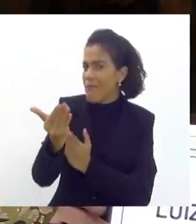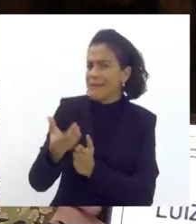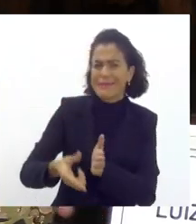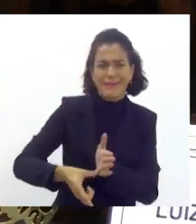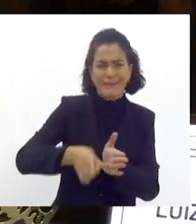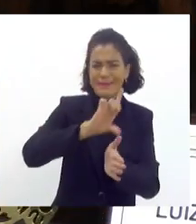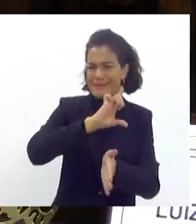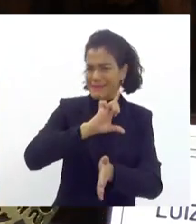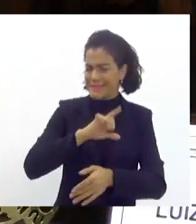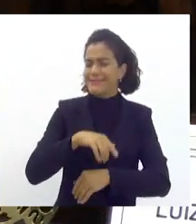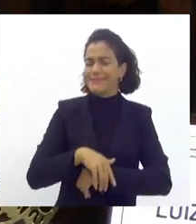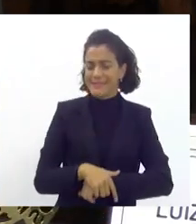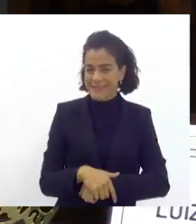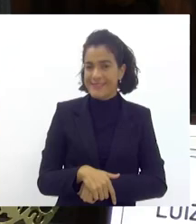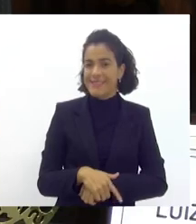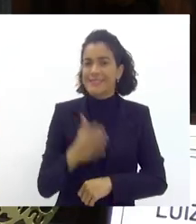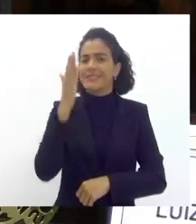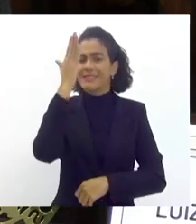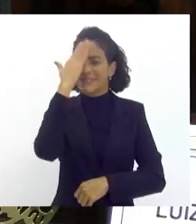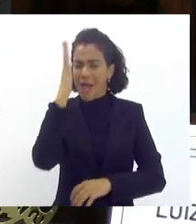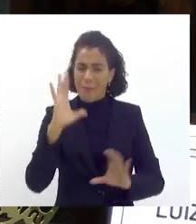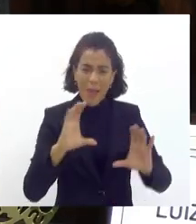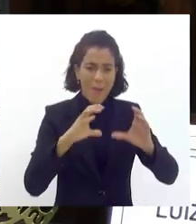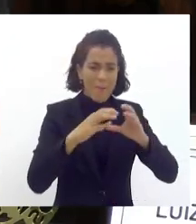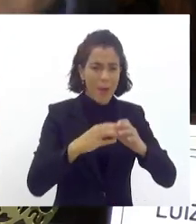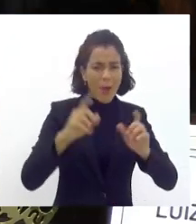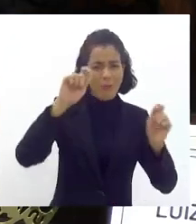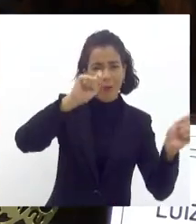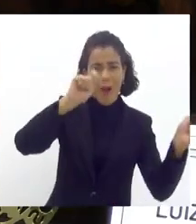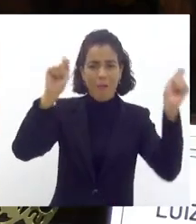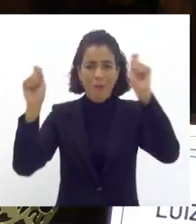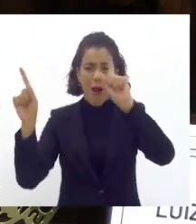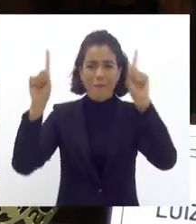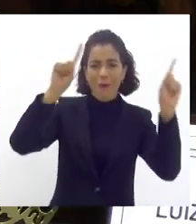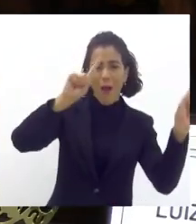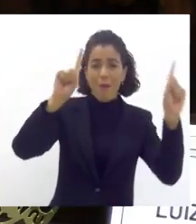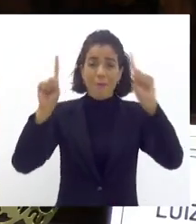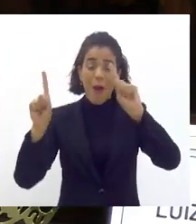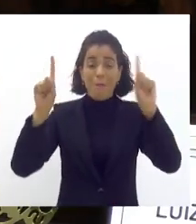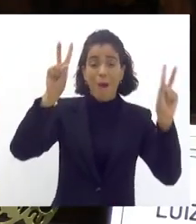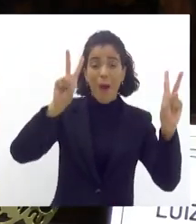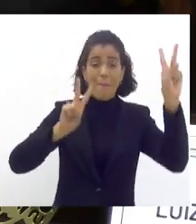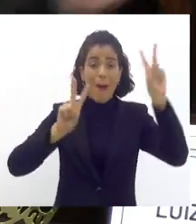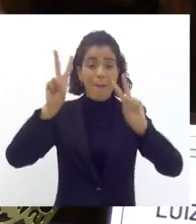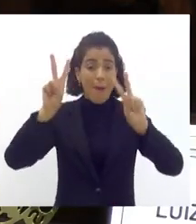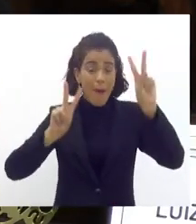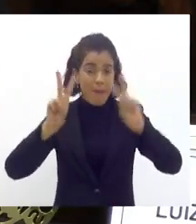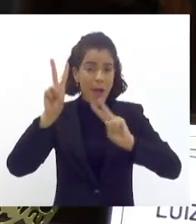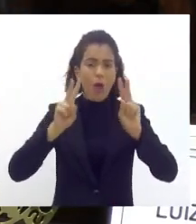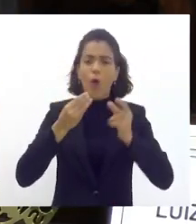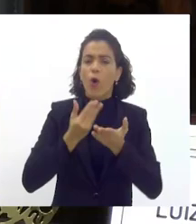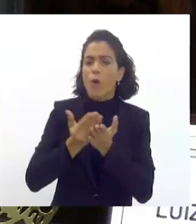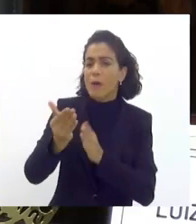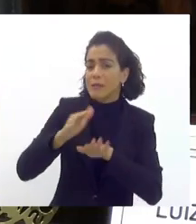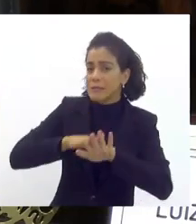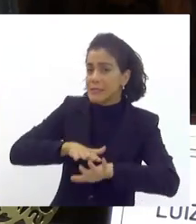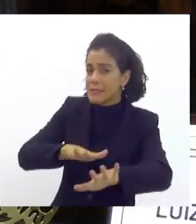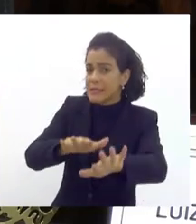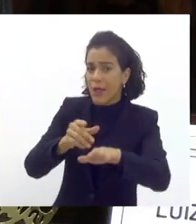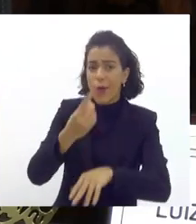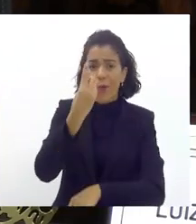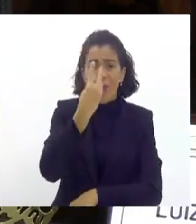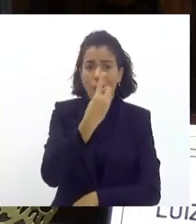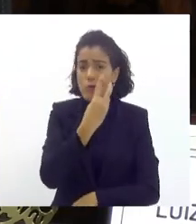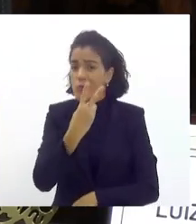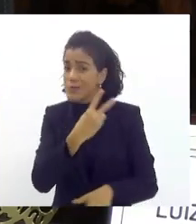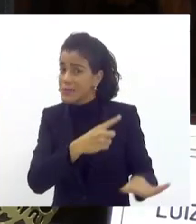a gente sabe que tem blocos e escolas de samba que começam a desfilar uma, duas semanas antes